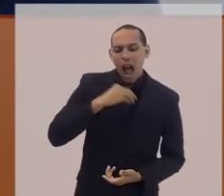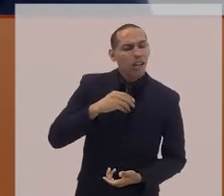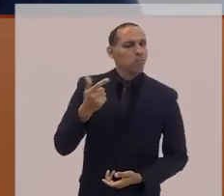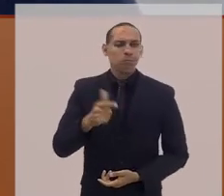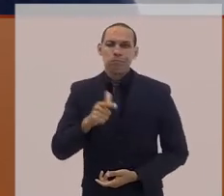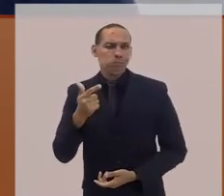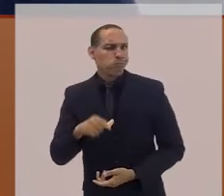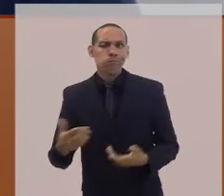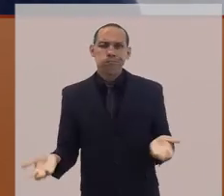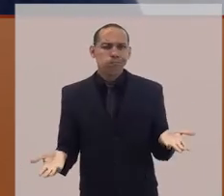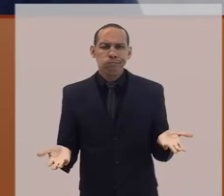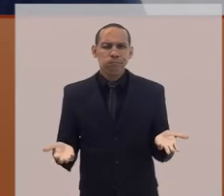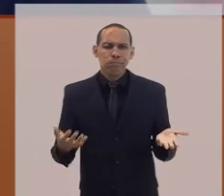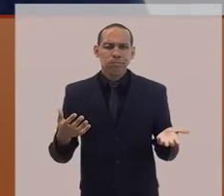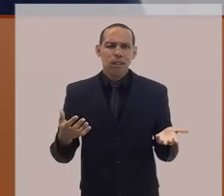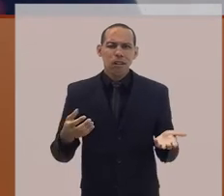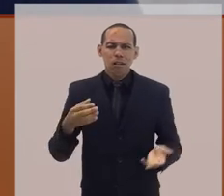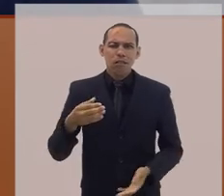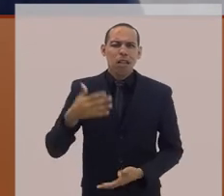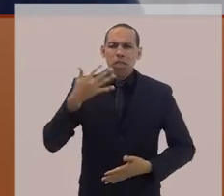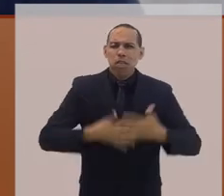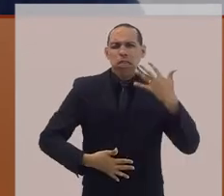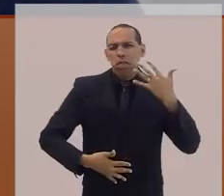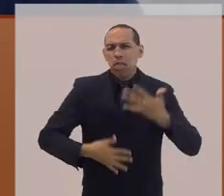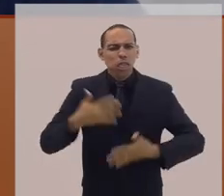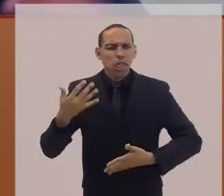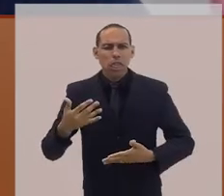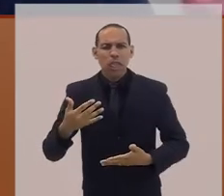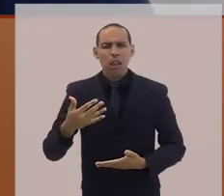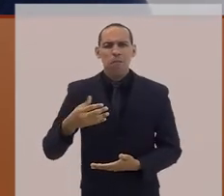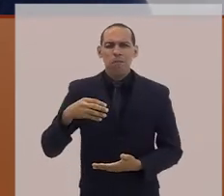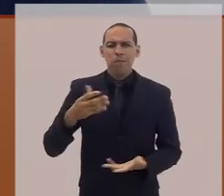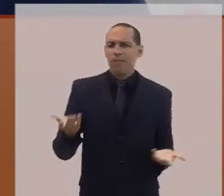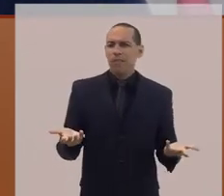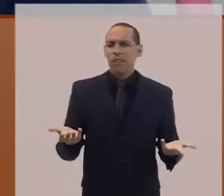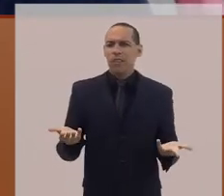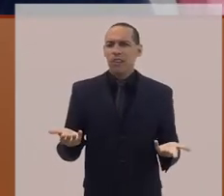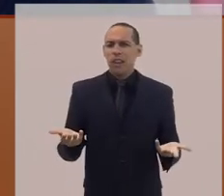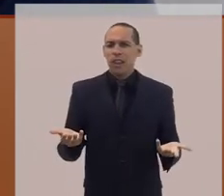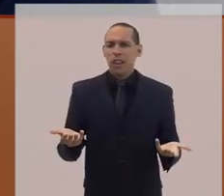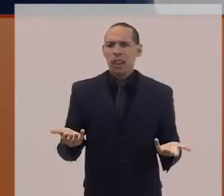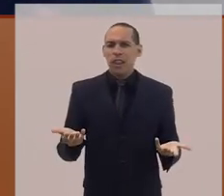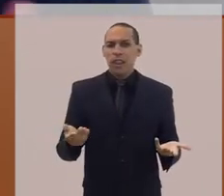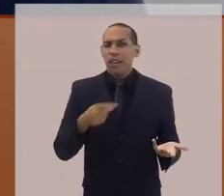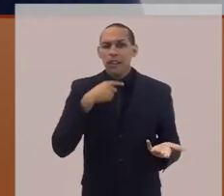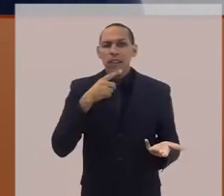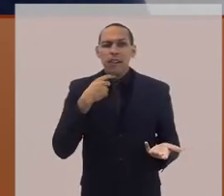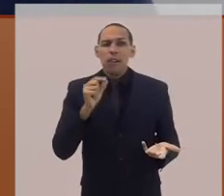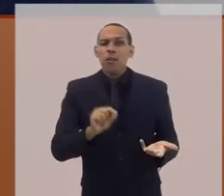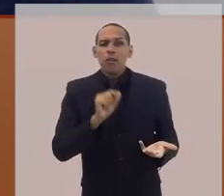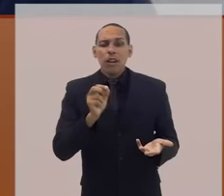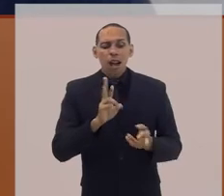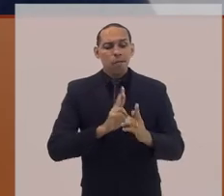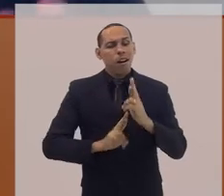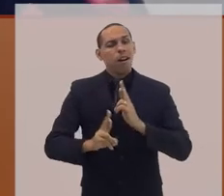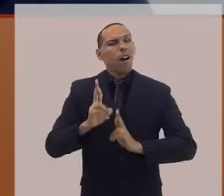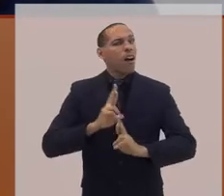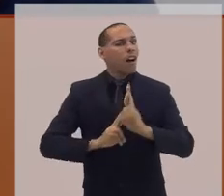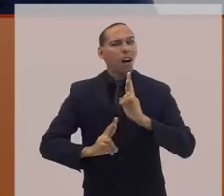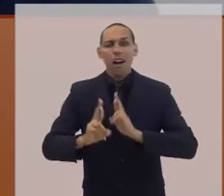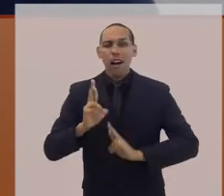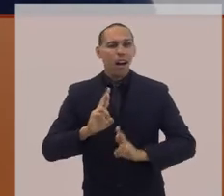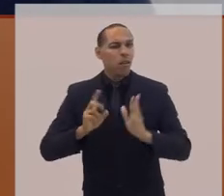o fracasso. E daí também não abre espaço para relações profundas e bonitas, de